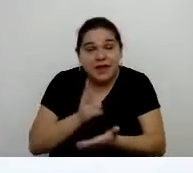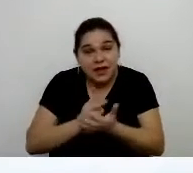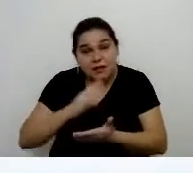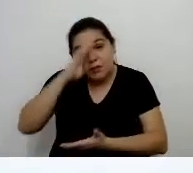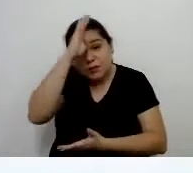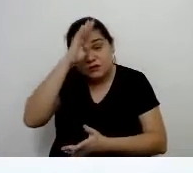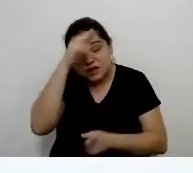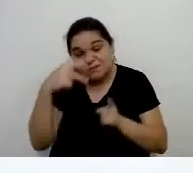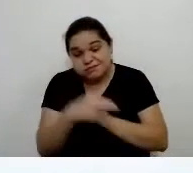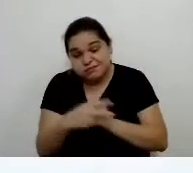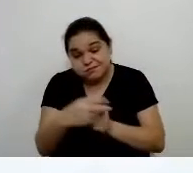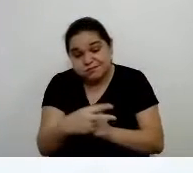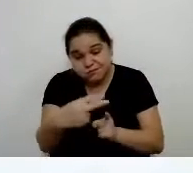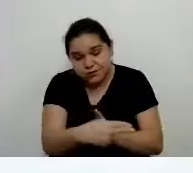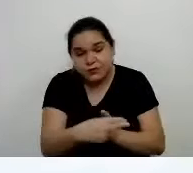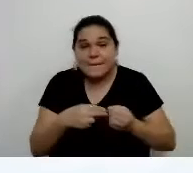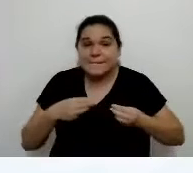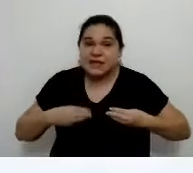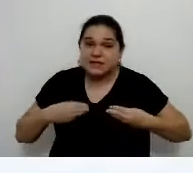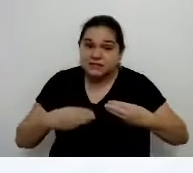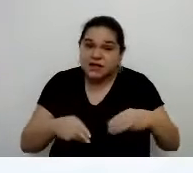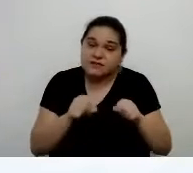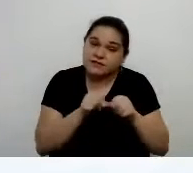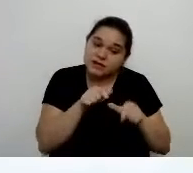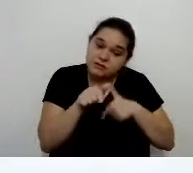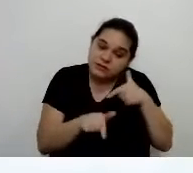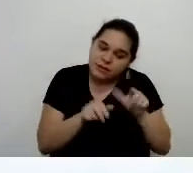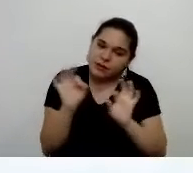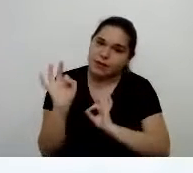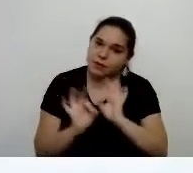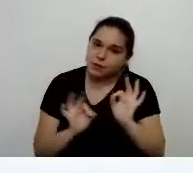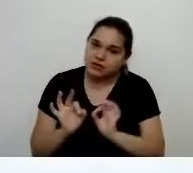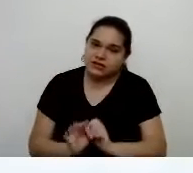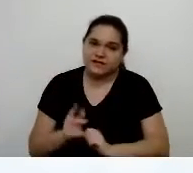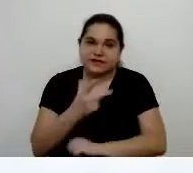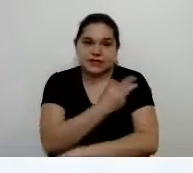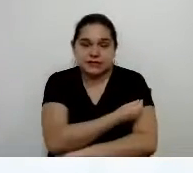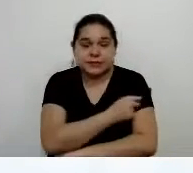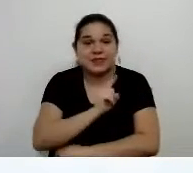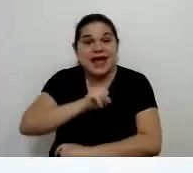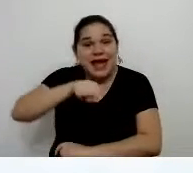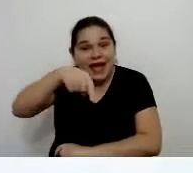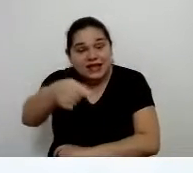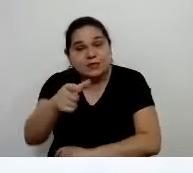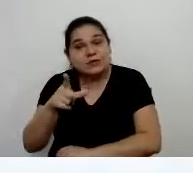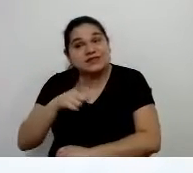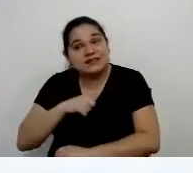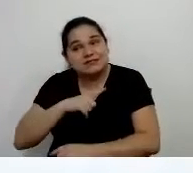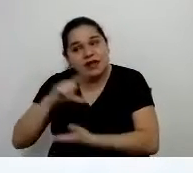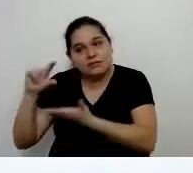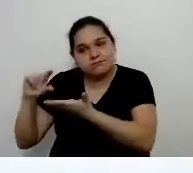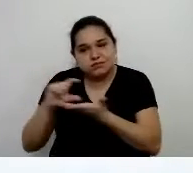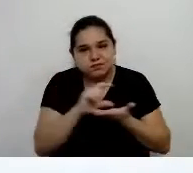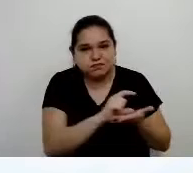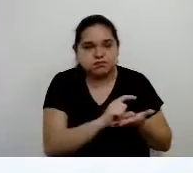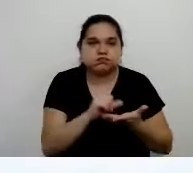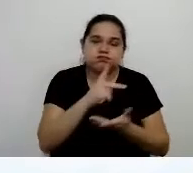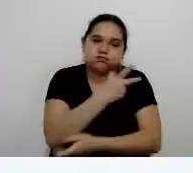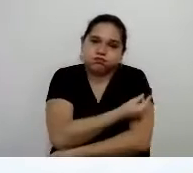trabalho, então, para organizar a vacinação. E assim que tiver as doses da vacina, com certeza,